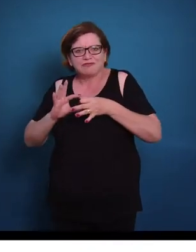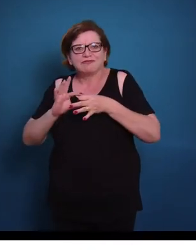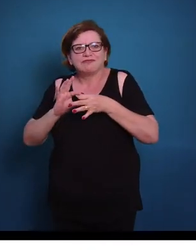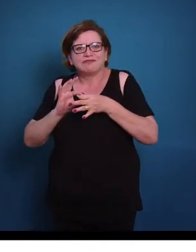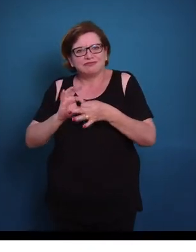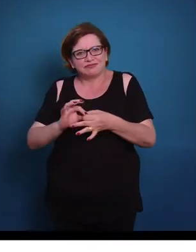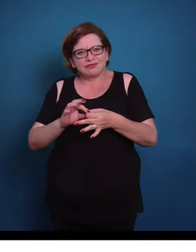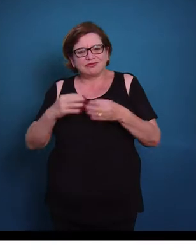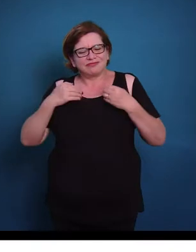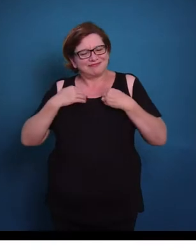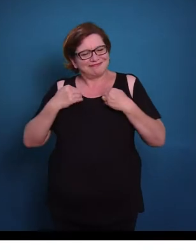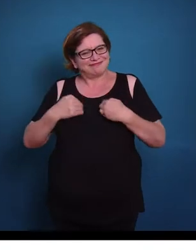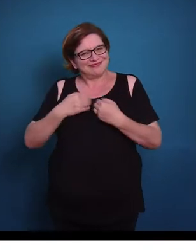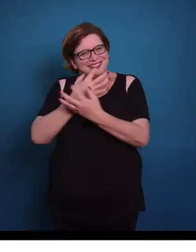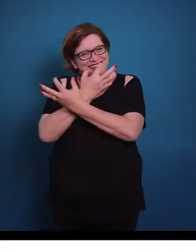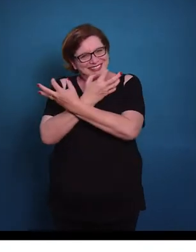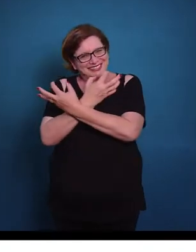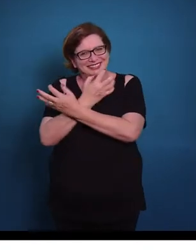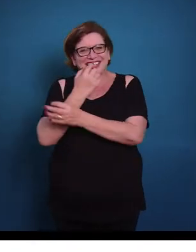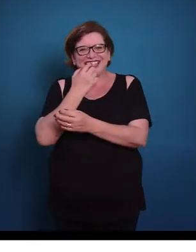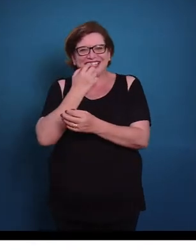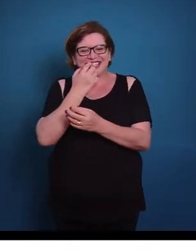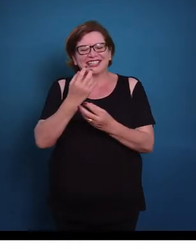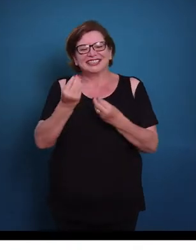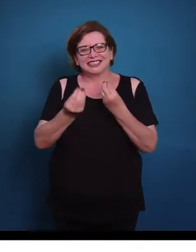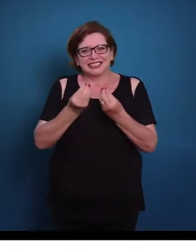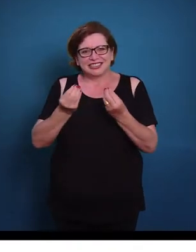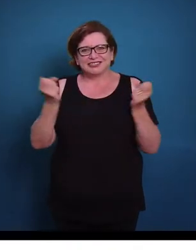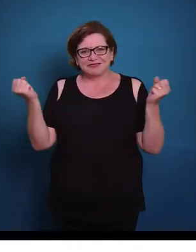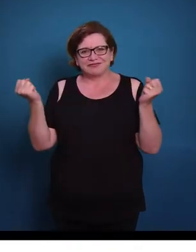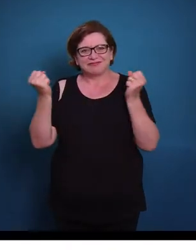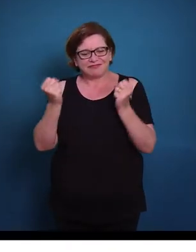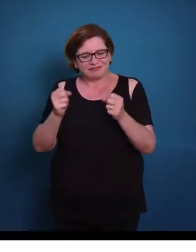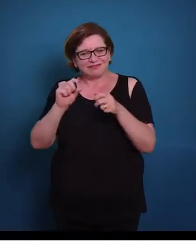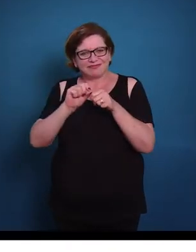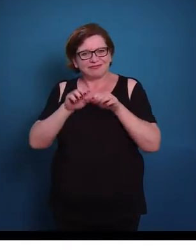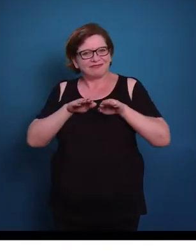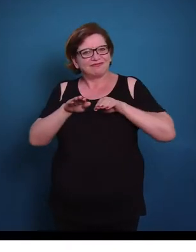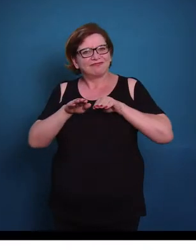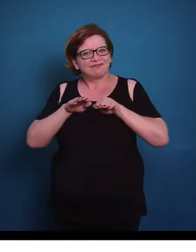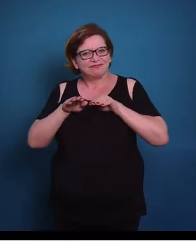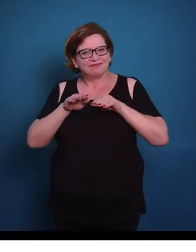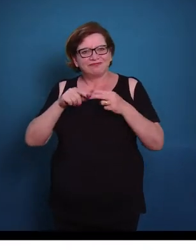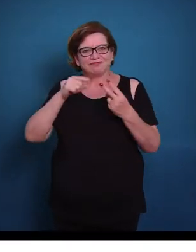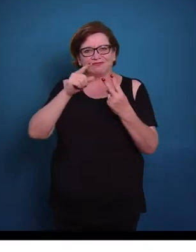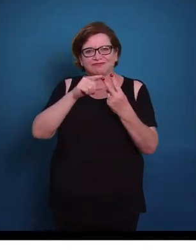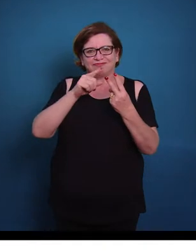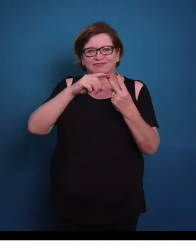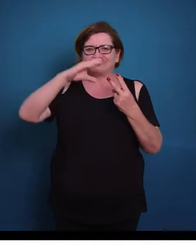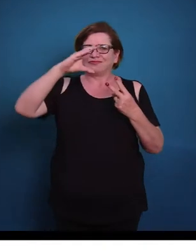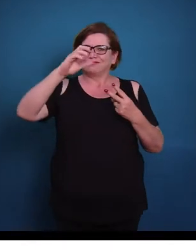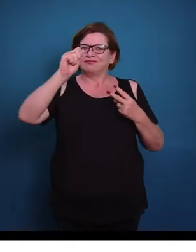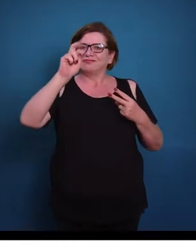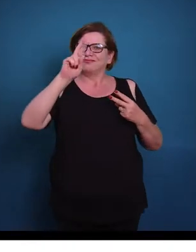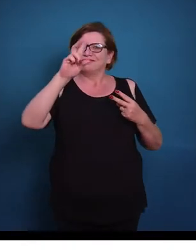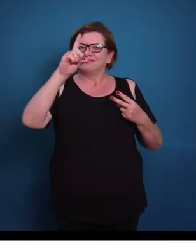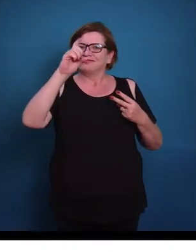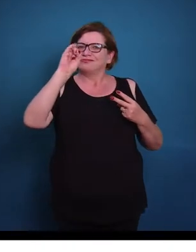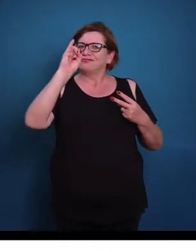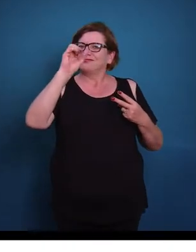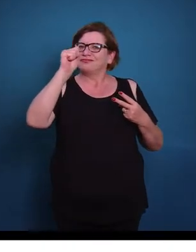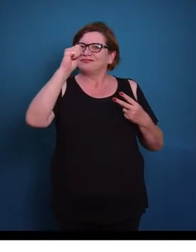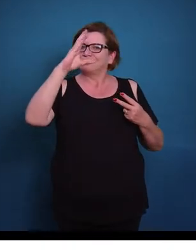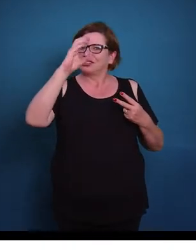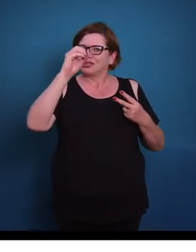ao esqueleto. Então eles são músculos que permitem o movimento. O músculo estriado cardíaco, que nesse